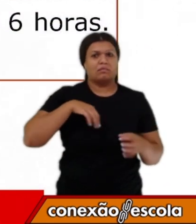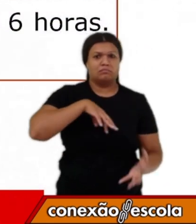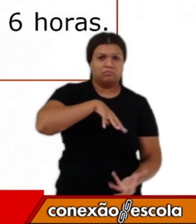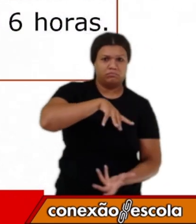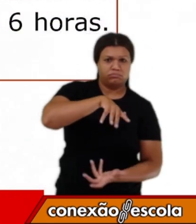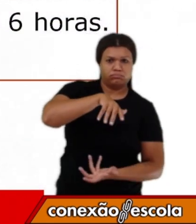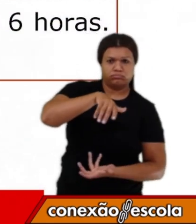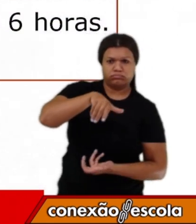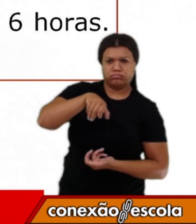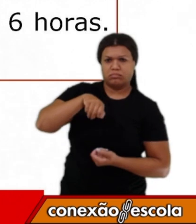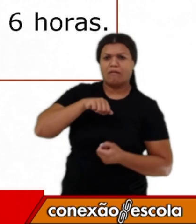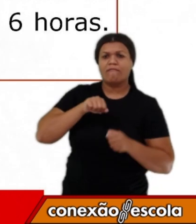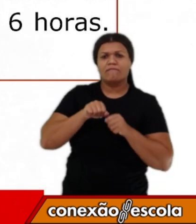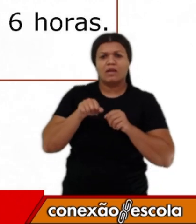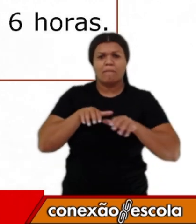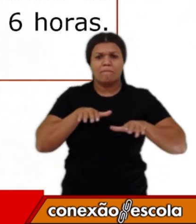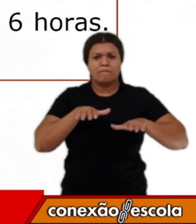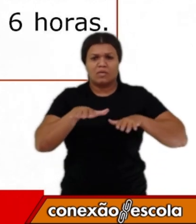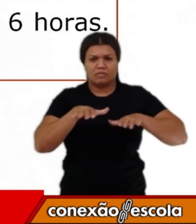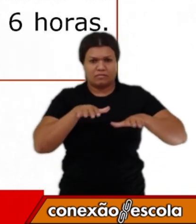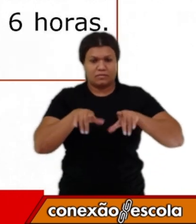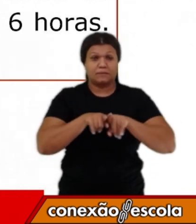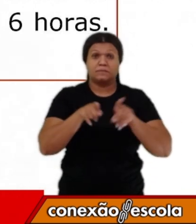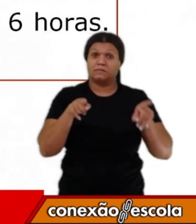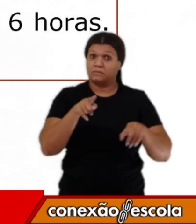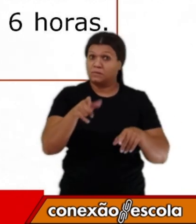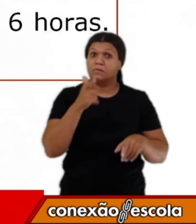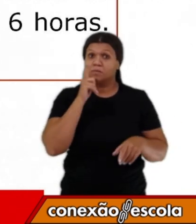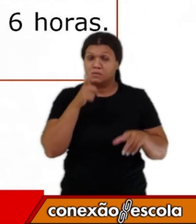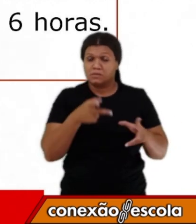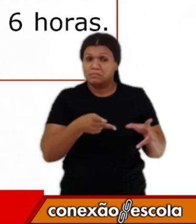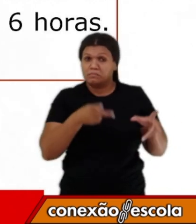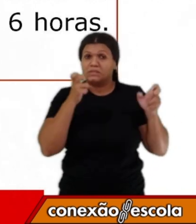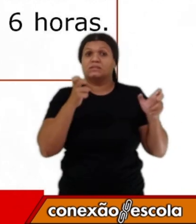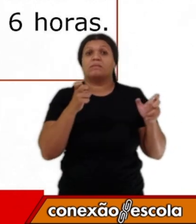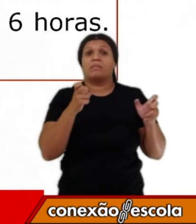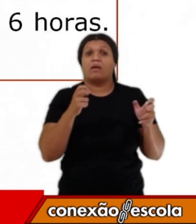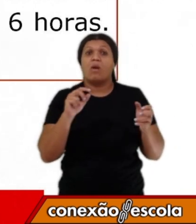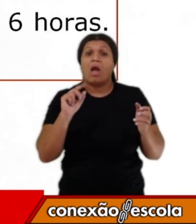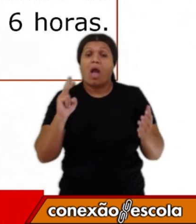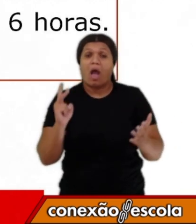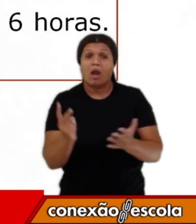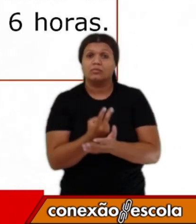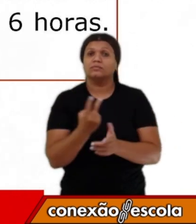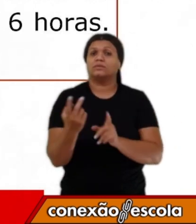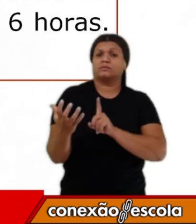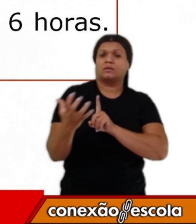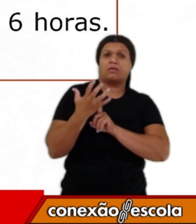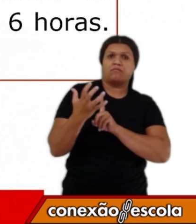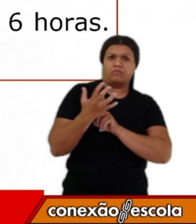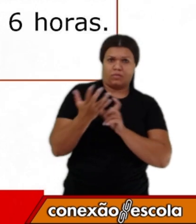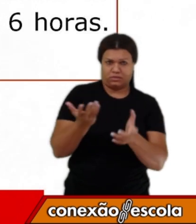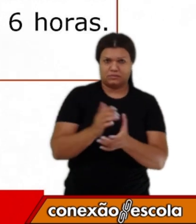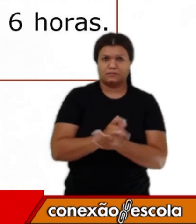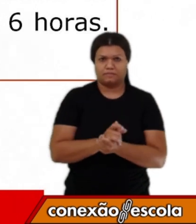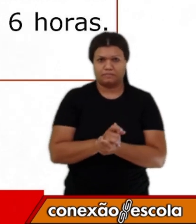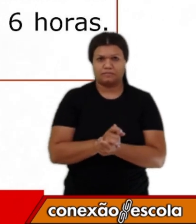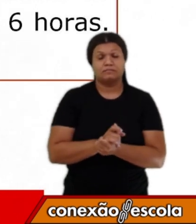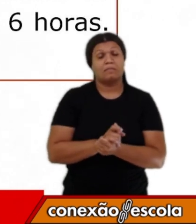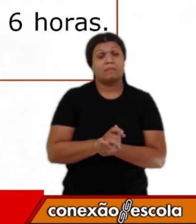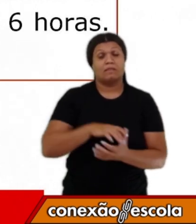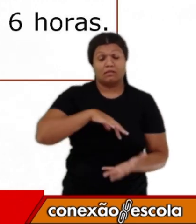realiza. Mas você consegue perceber as consequências desses movimentos. Olha só que legal. A Terra